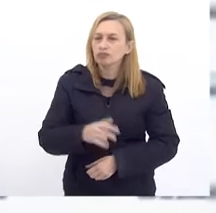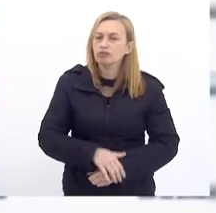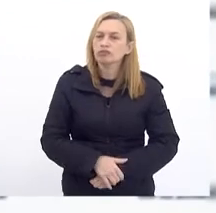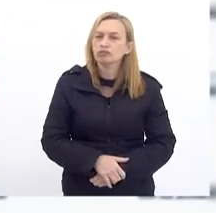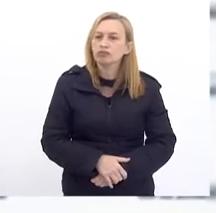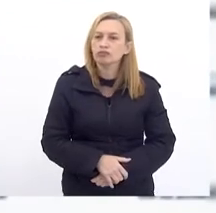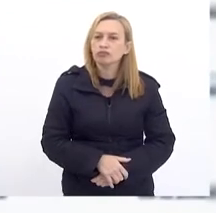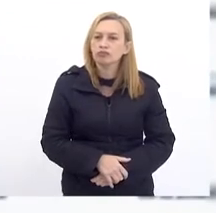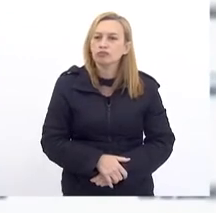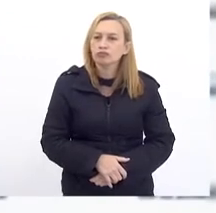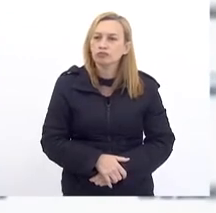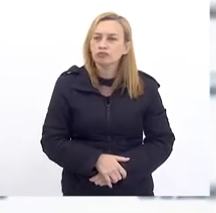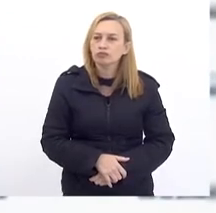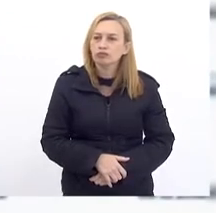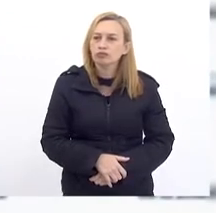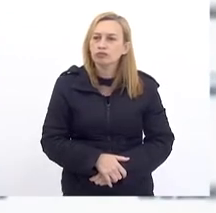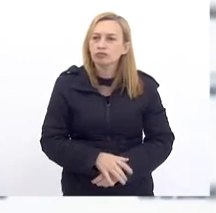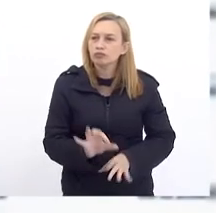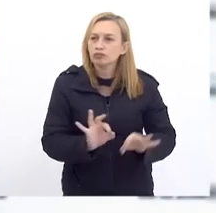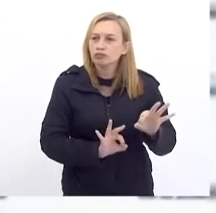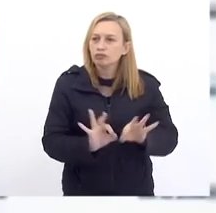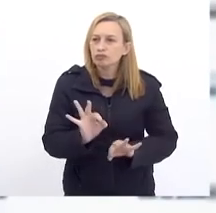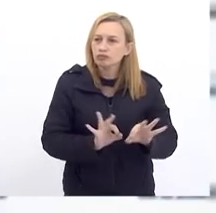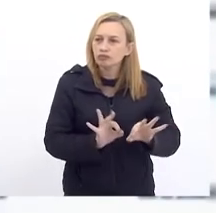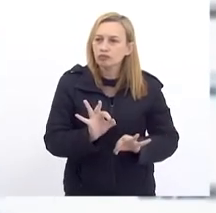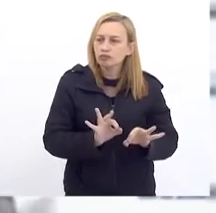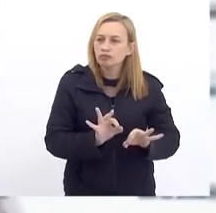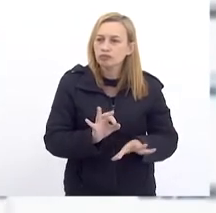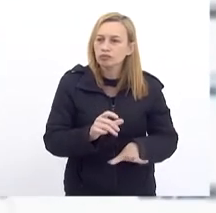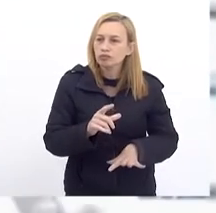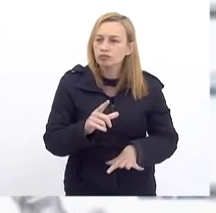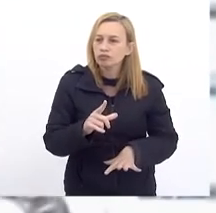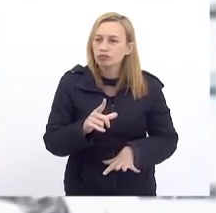Para Planejamento Ter essa Noção